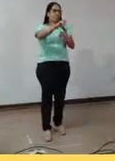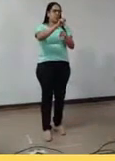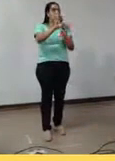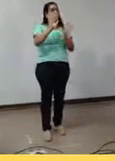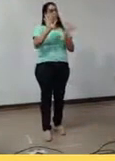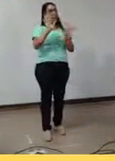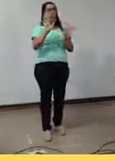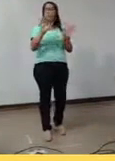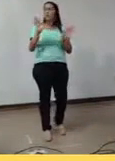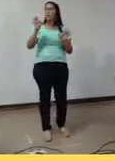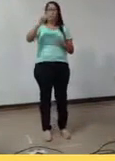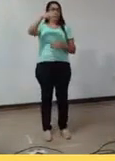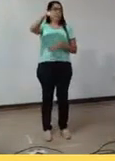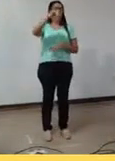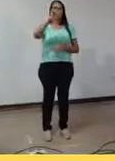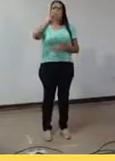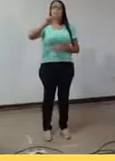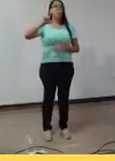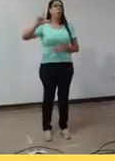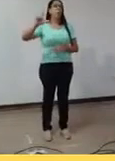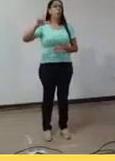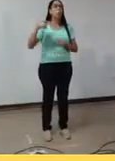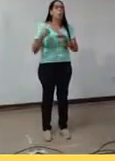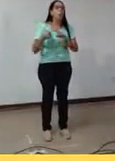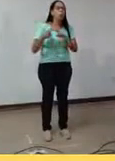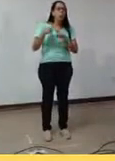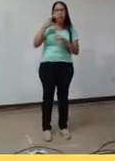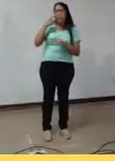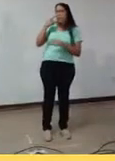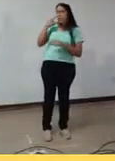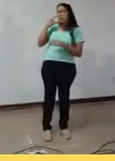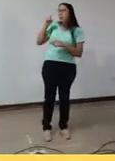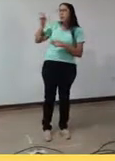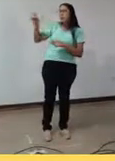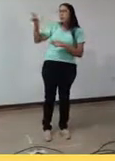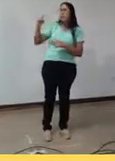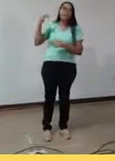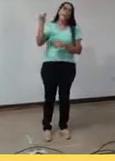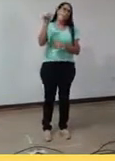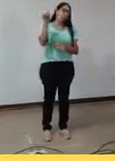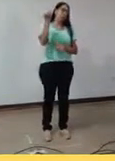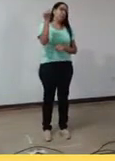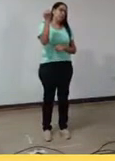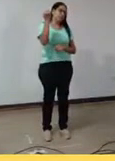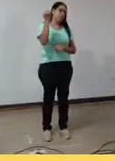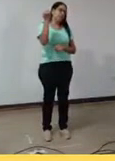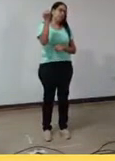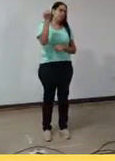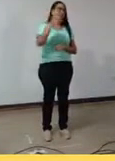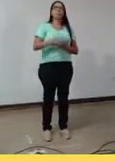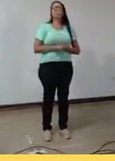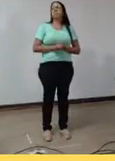salientando a Mel. Em seguida, vocês vão ver também a importância dela na ciência.